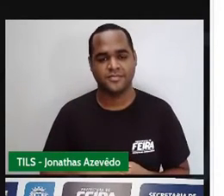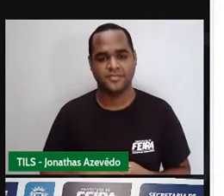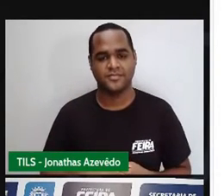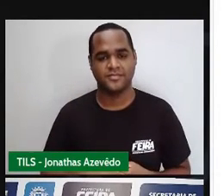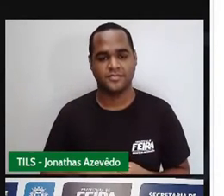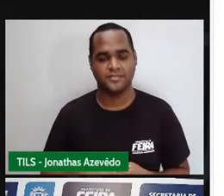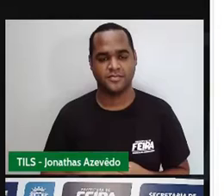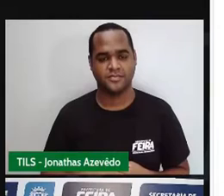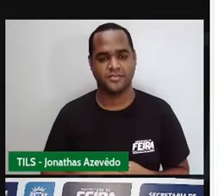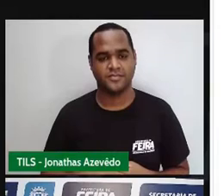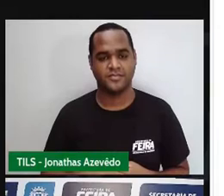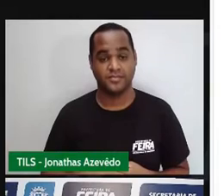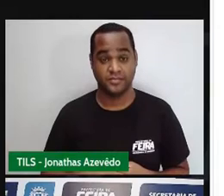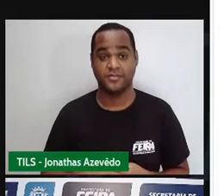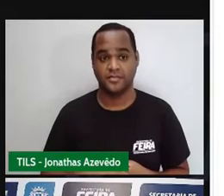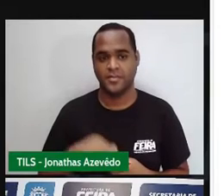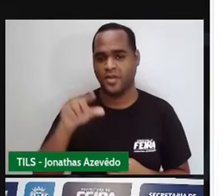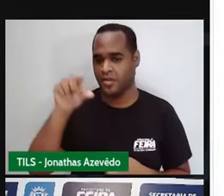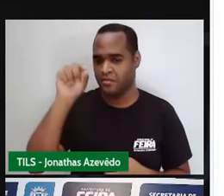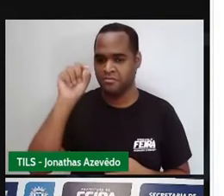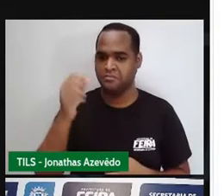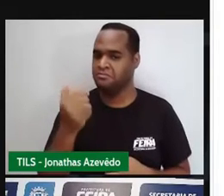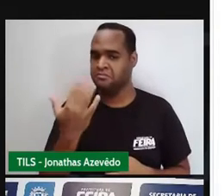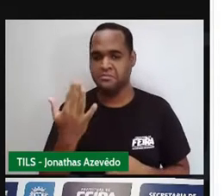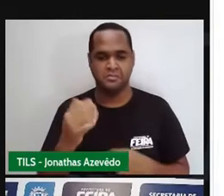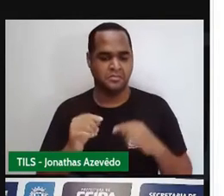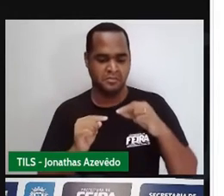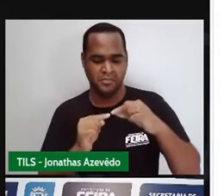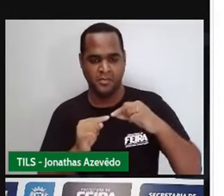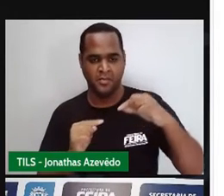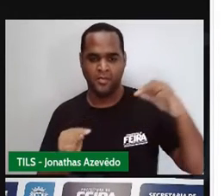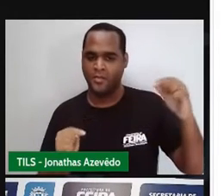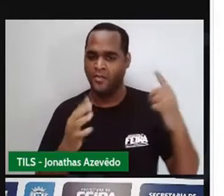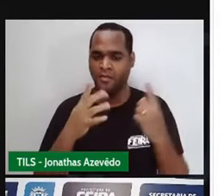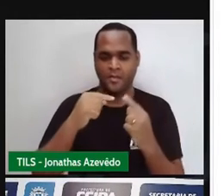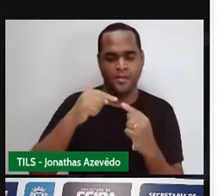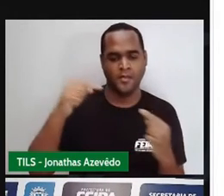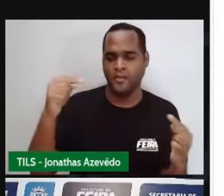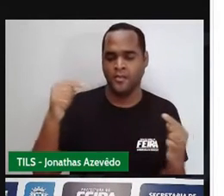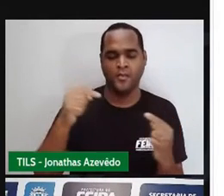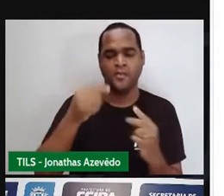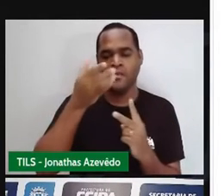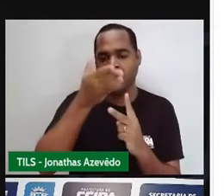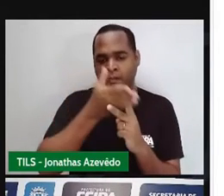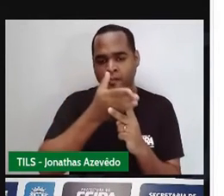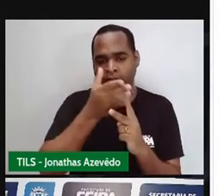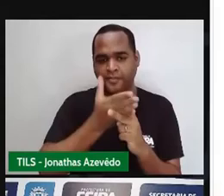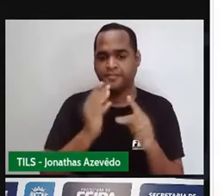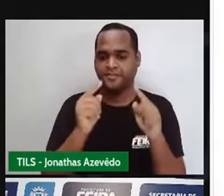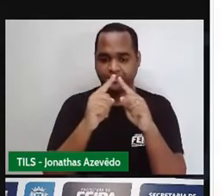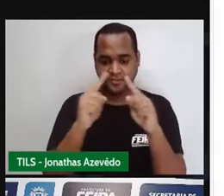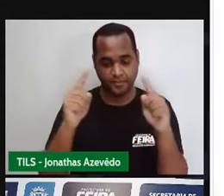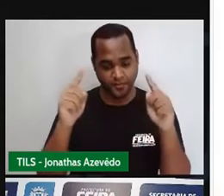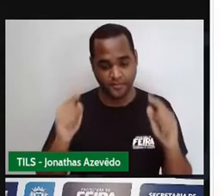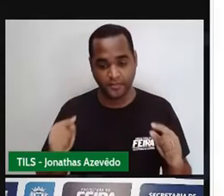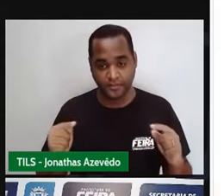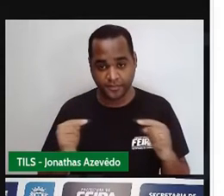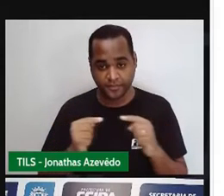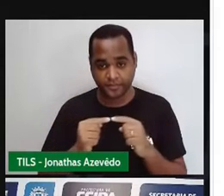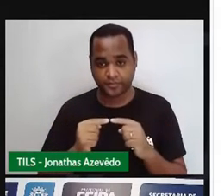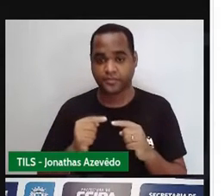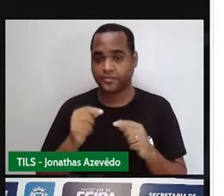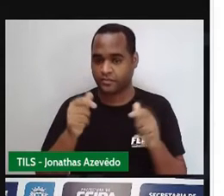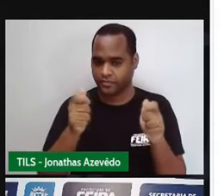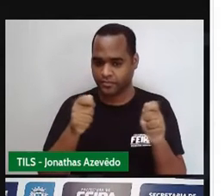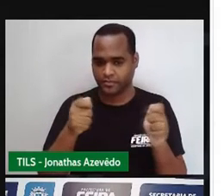Então, a gente vai escolher uma dessas diagonais e vai dividir o retângulo, desculpa, em